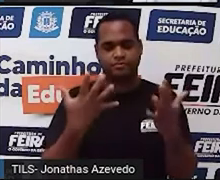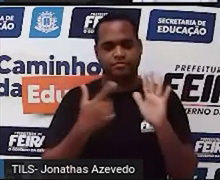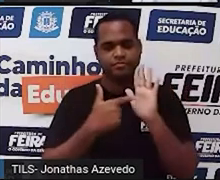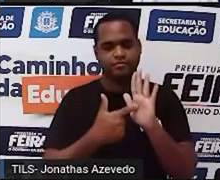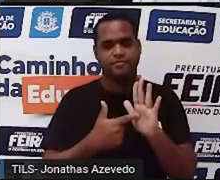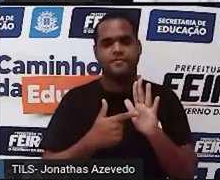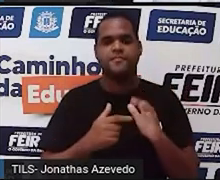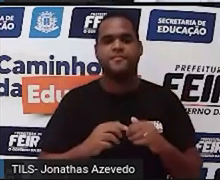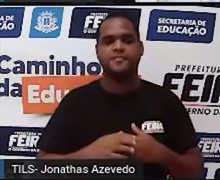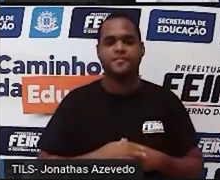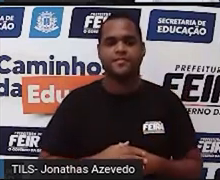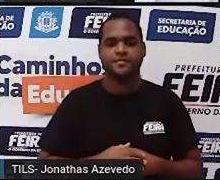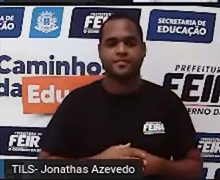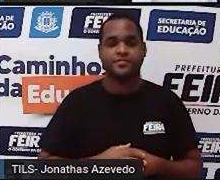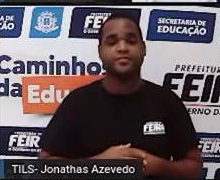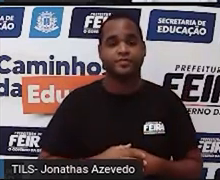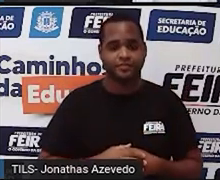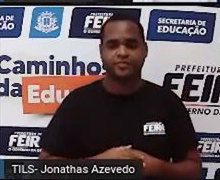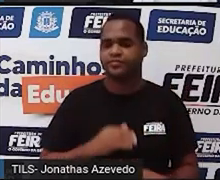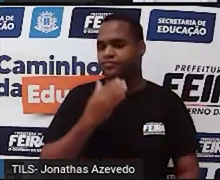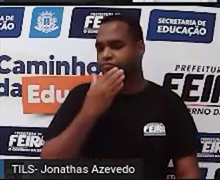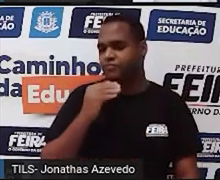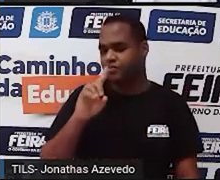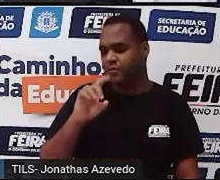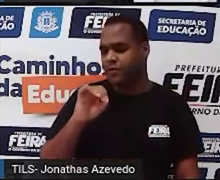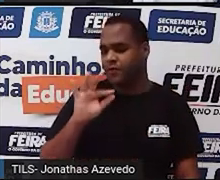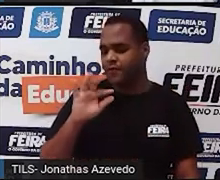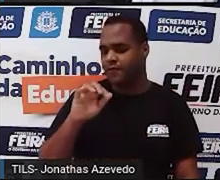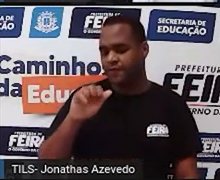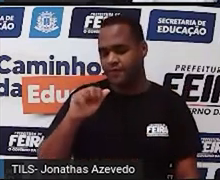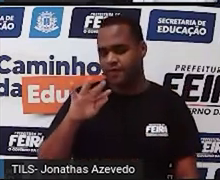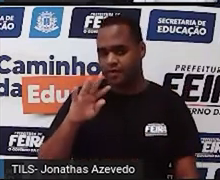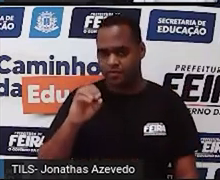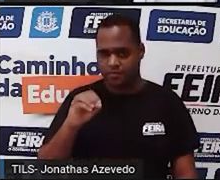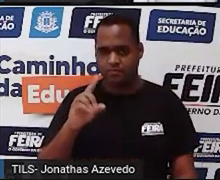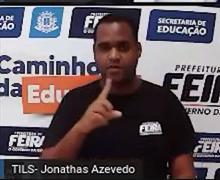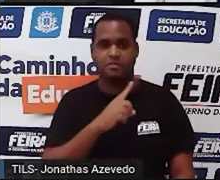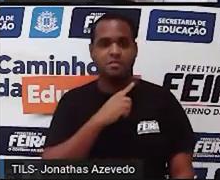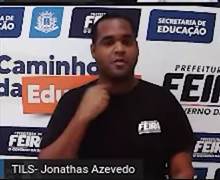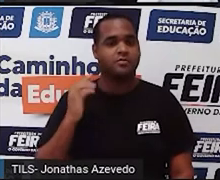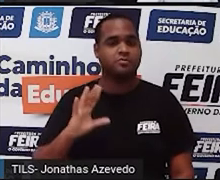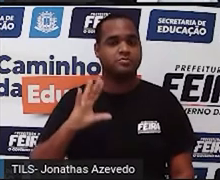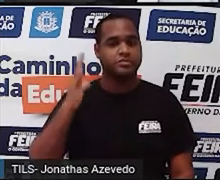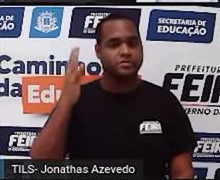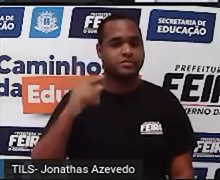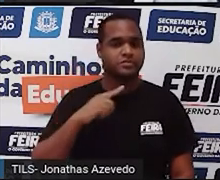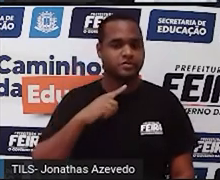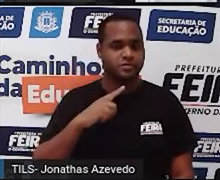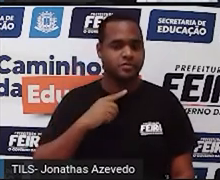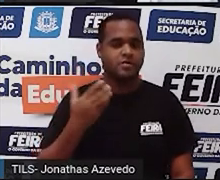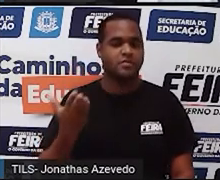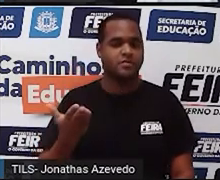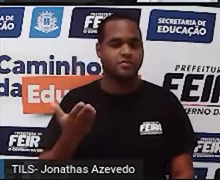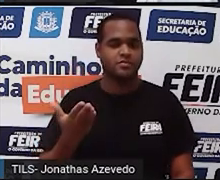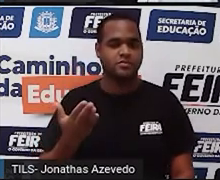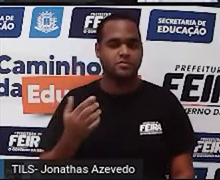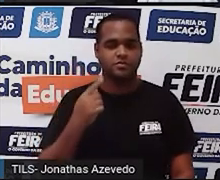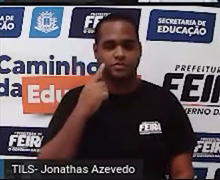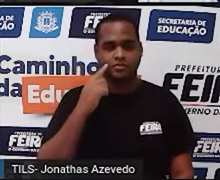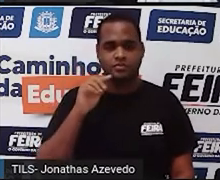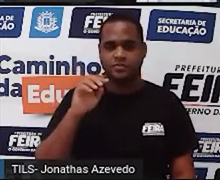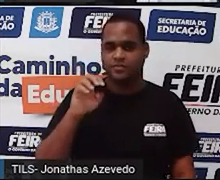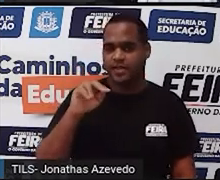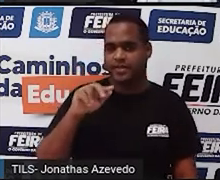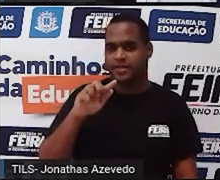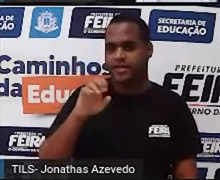quando Diofanto morre, né? Conta-se que um enigma